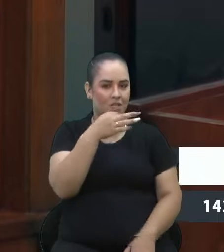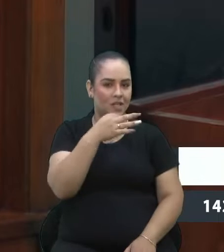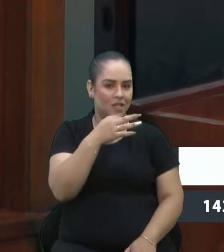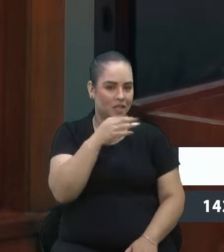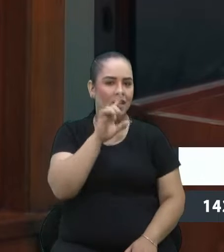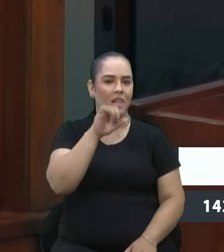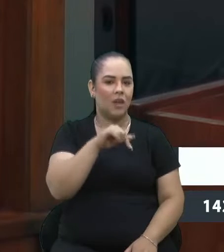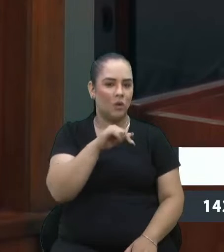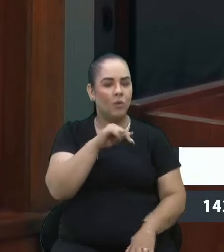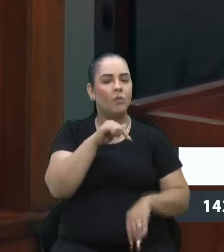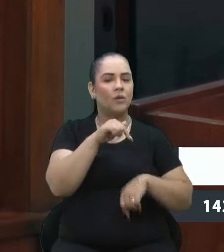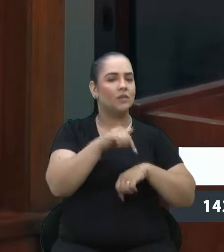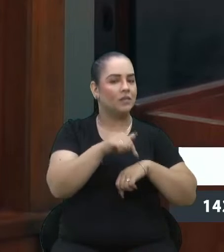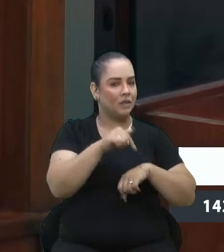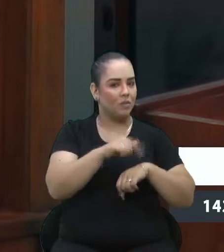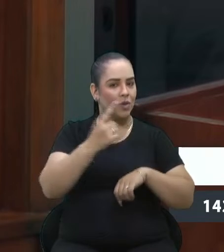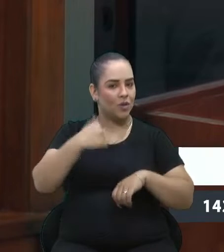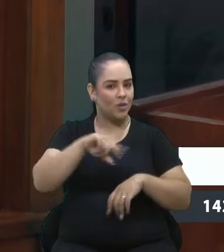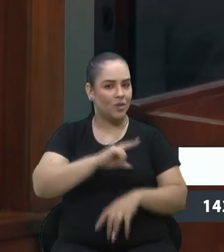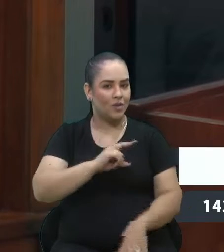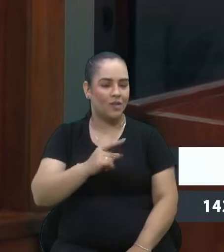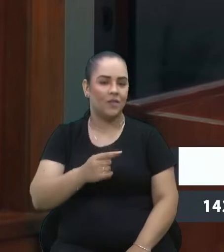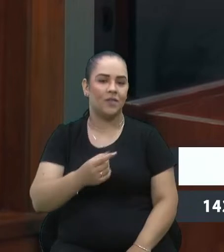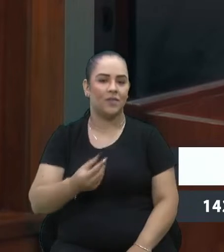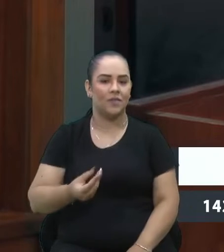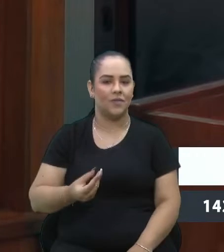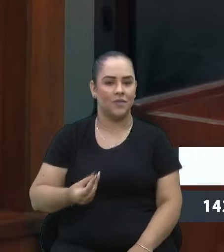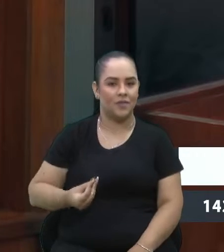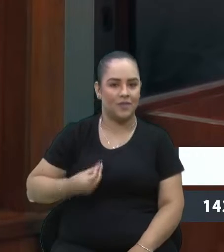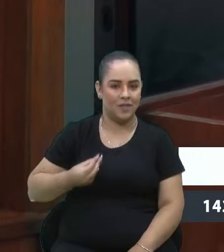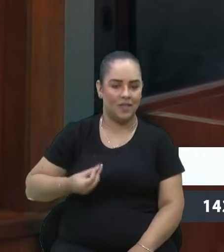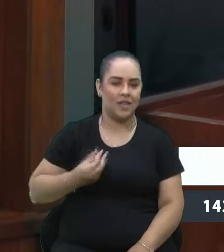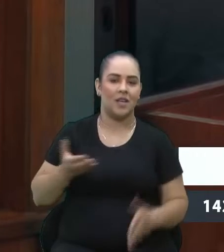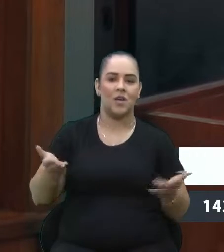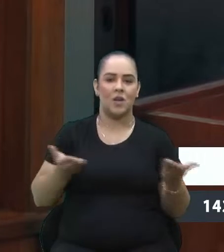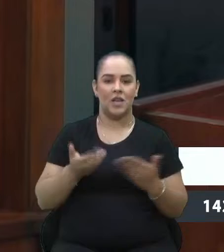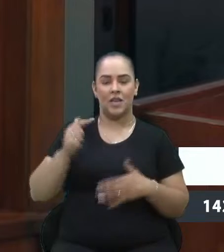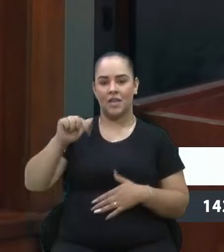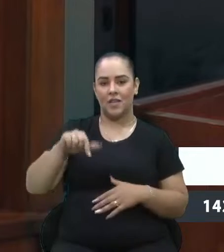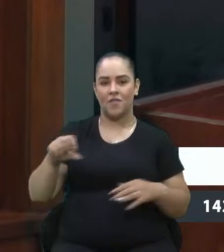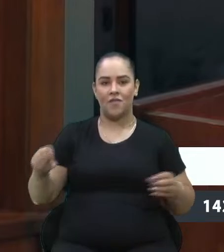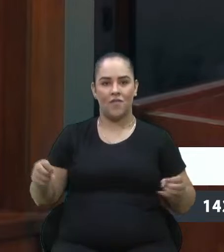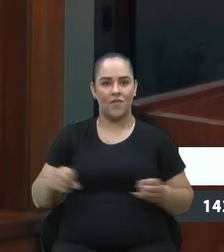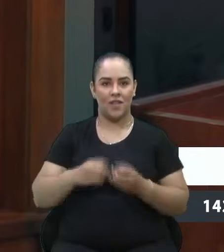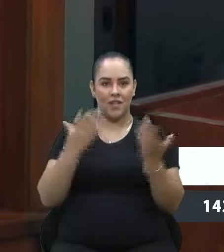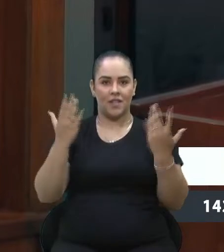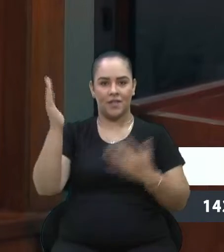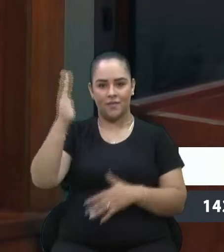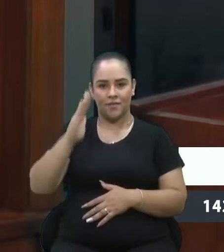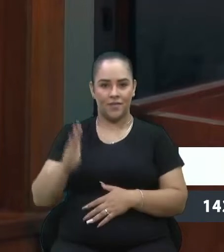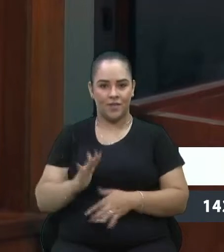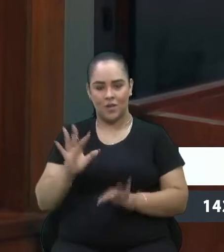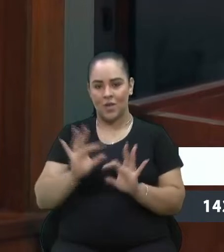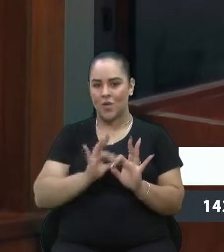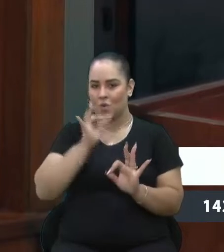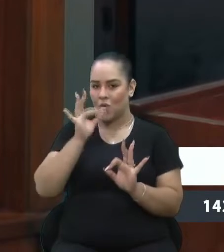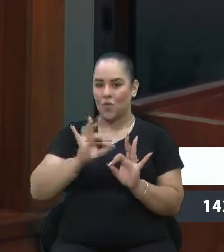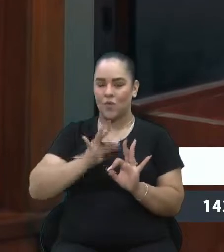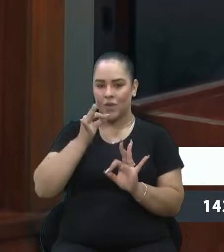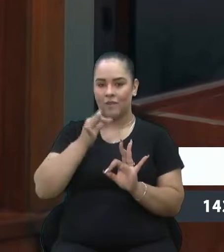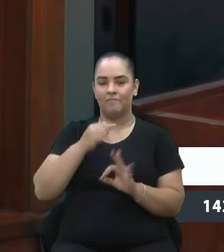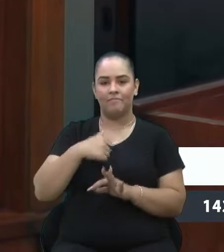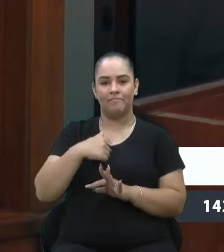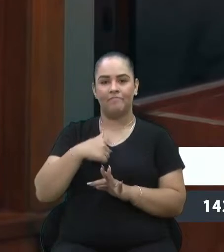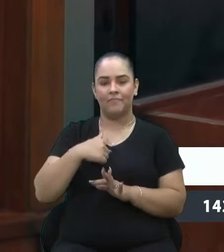nós estamos vivendo e prestigiando, que é o momento de Festa Nacional da Uva. Protocolei um